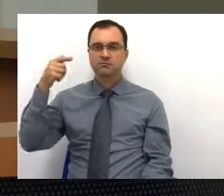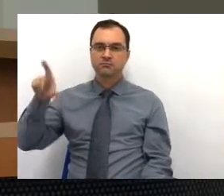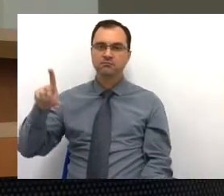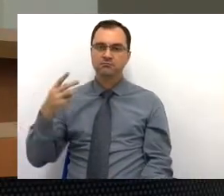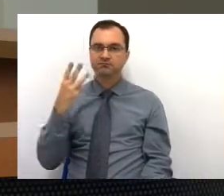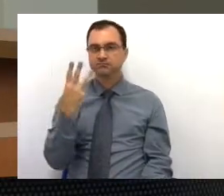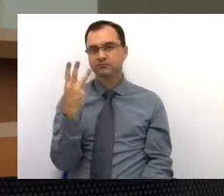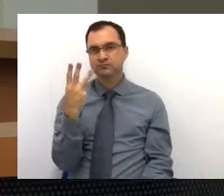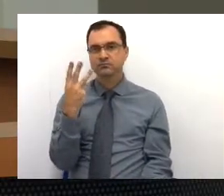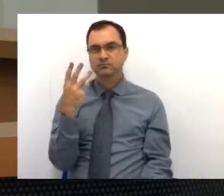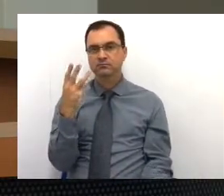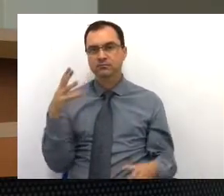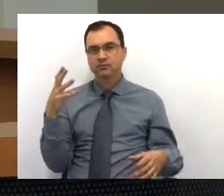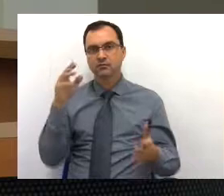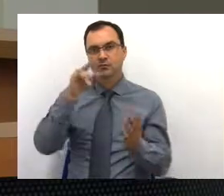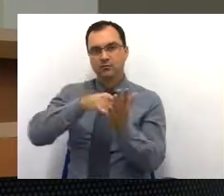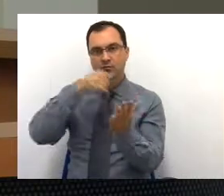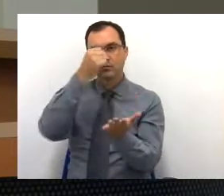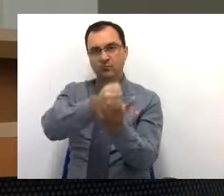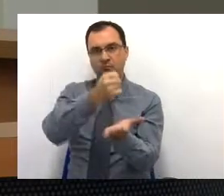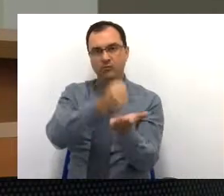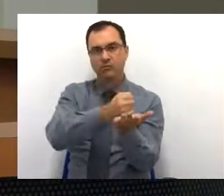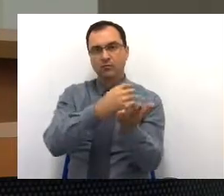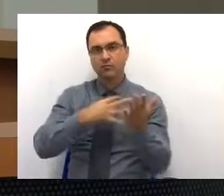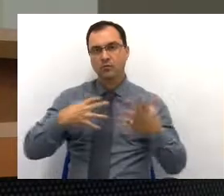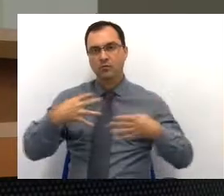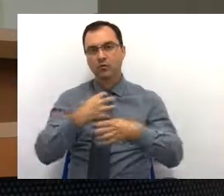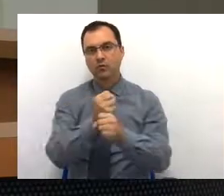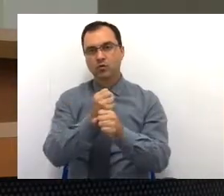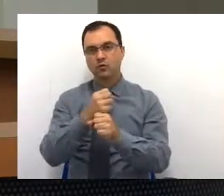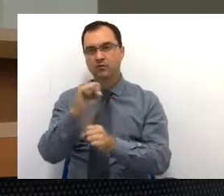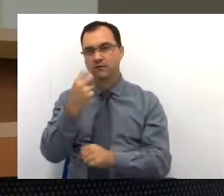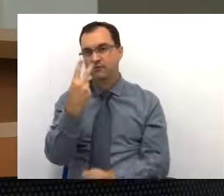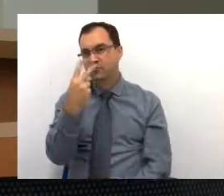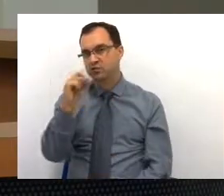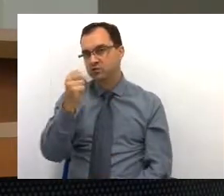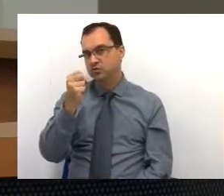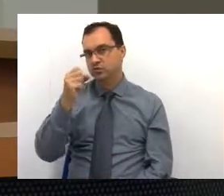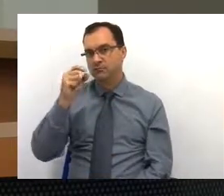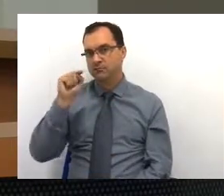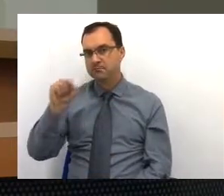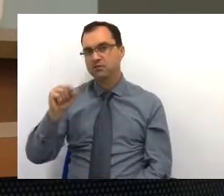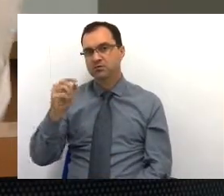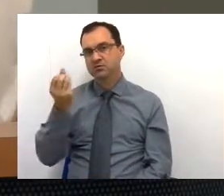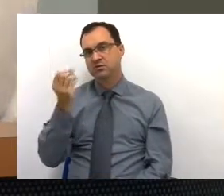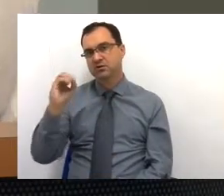três contratos, que totalizam em torno de 28 milhões e 600.